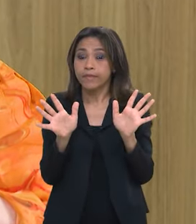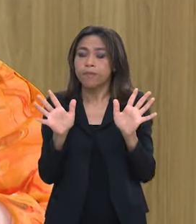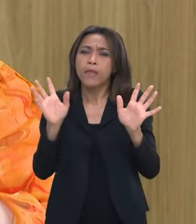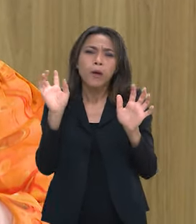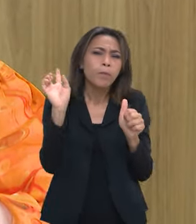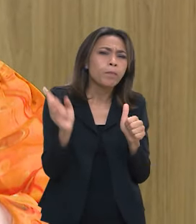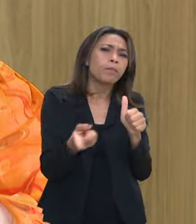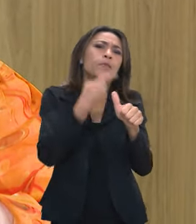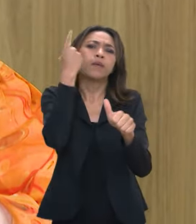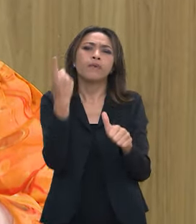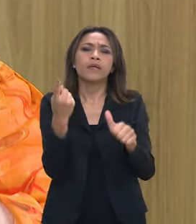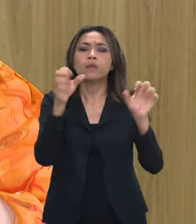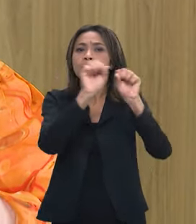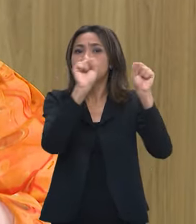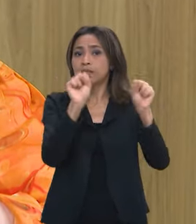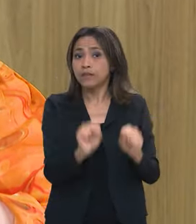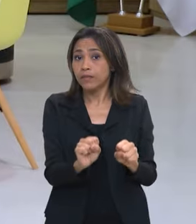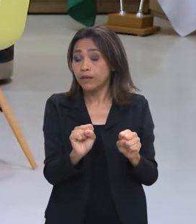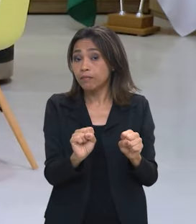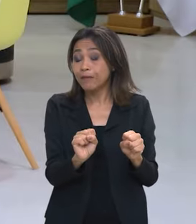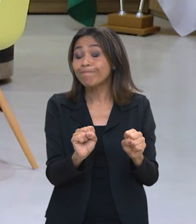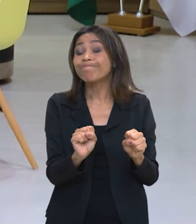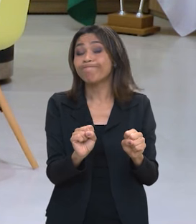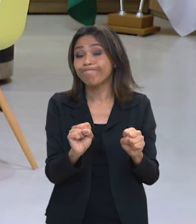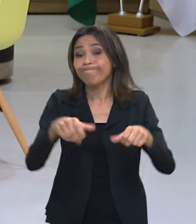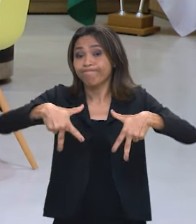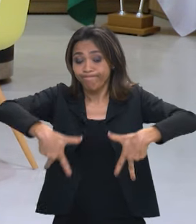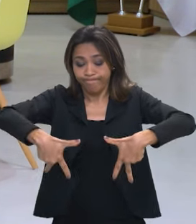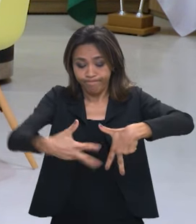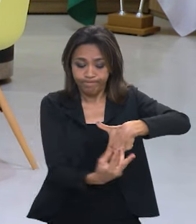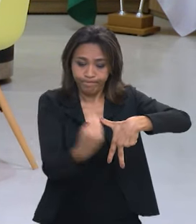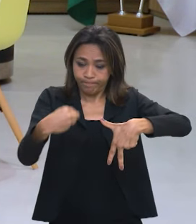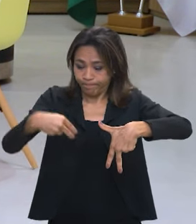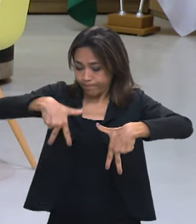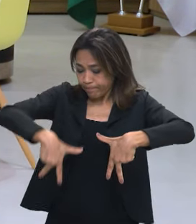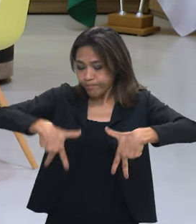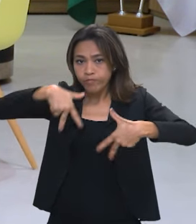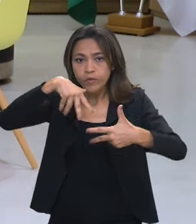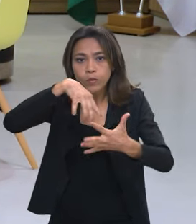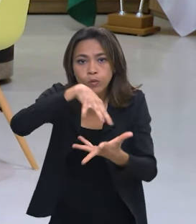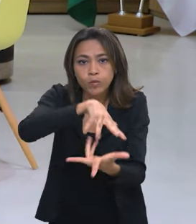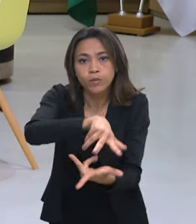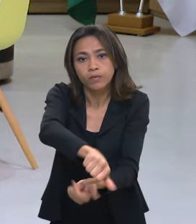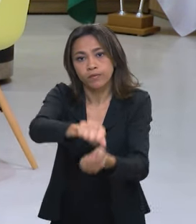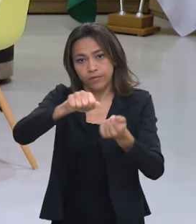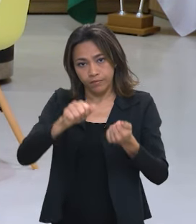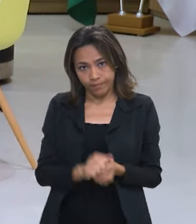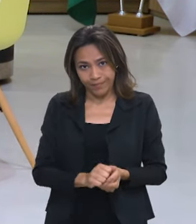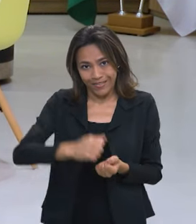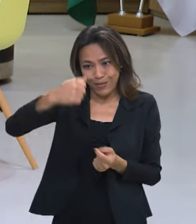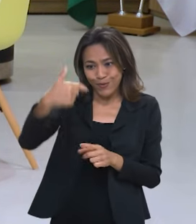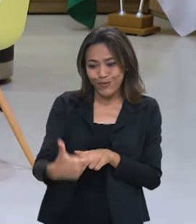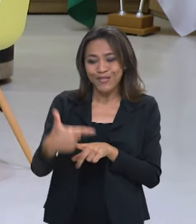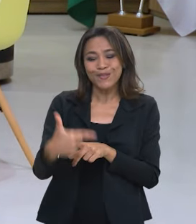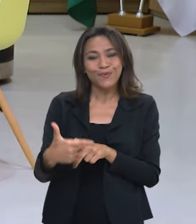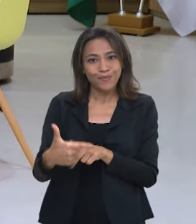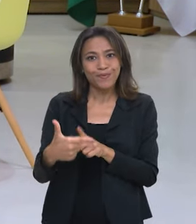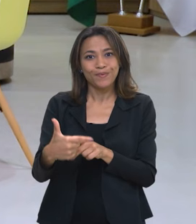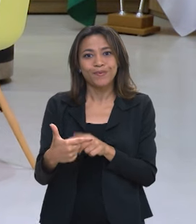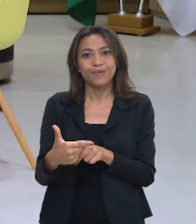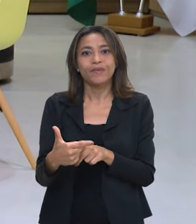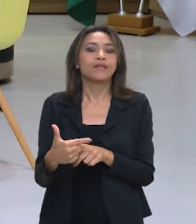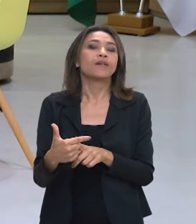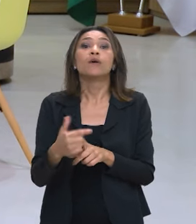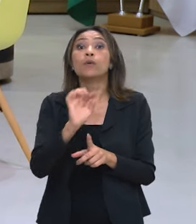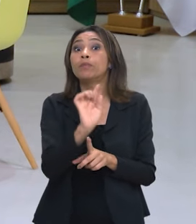primeiro é o primeiro sistema de transplantes o mais importante no mundo no mundo e é o segundo em